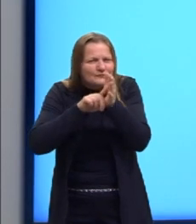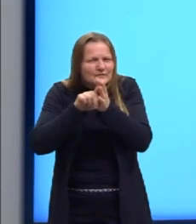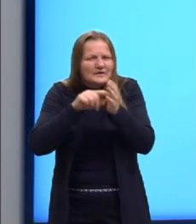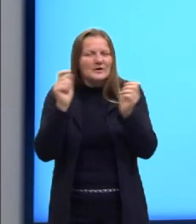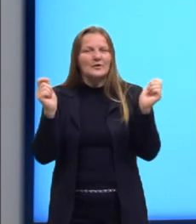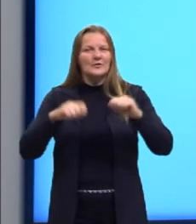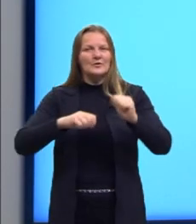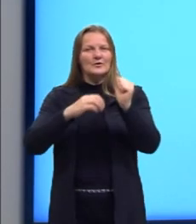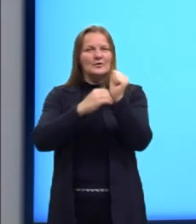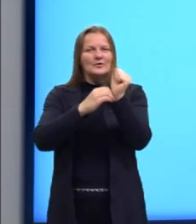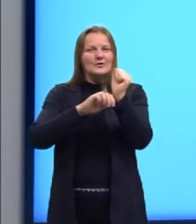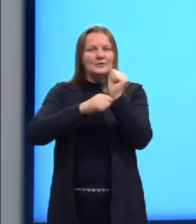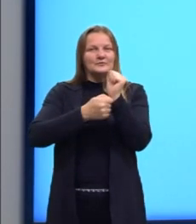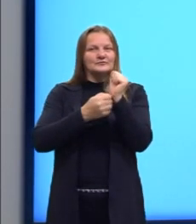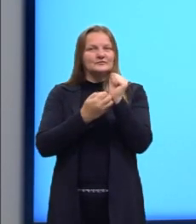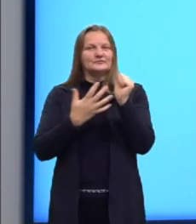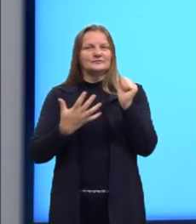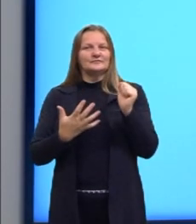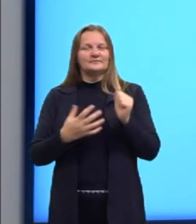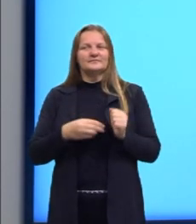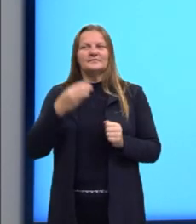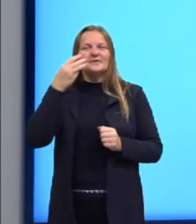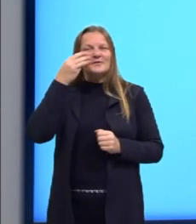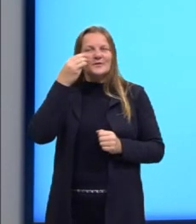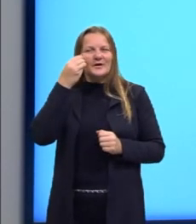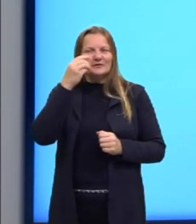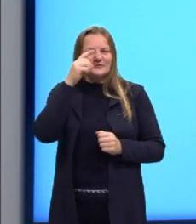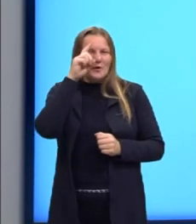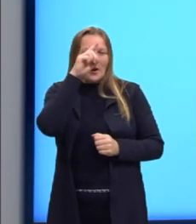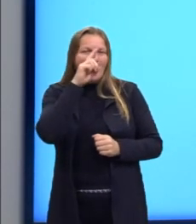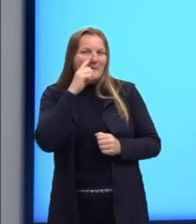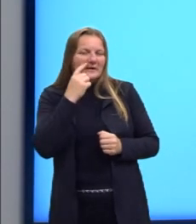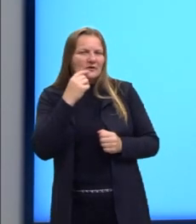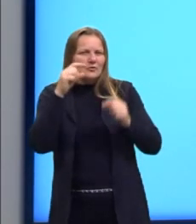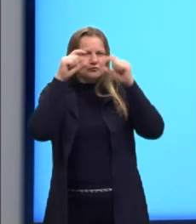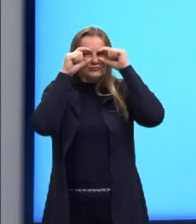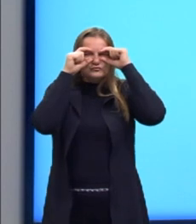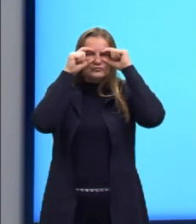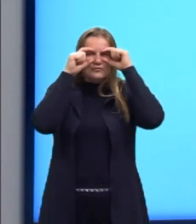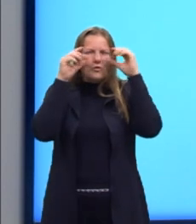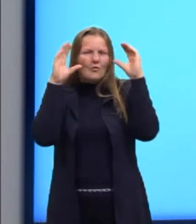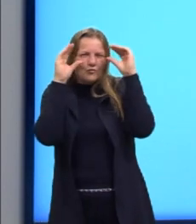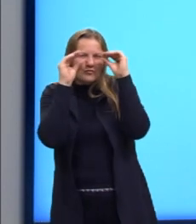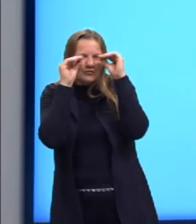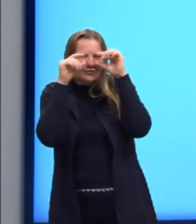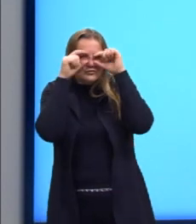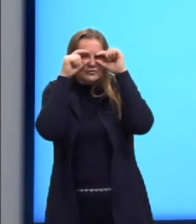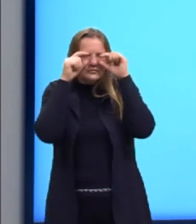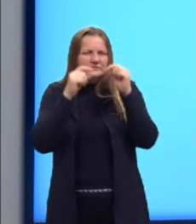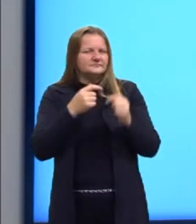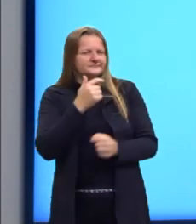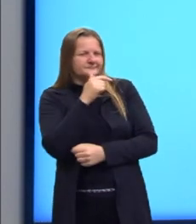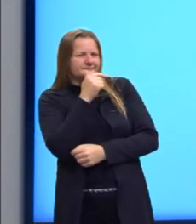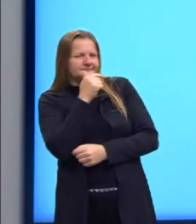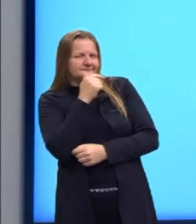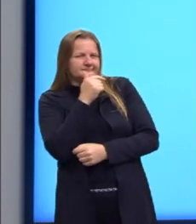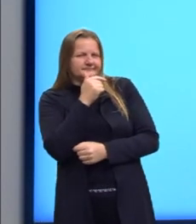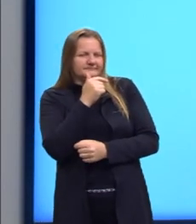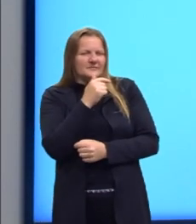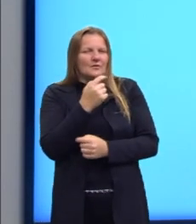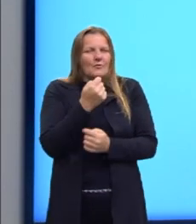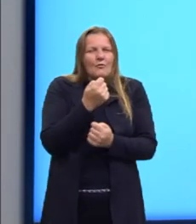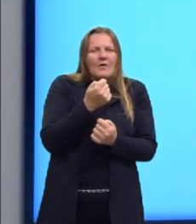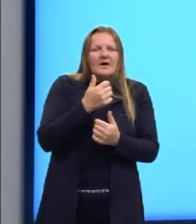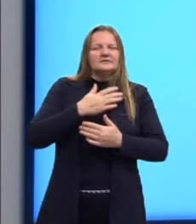competência 5. Aqui nós temos um gatinho amarelo de óculos escuros com uma expressão de quem já está